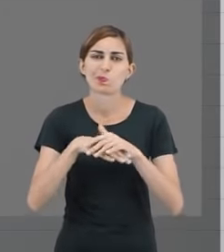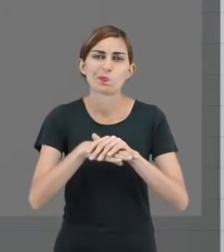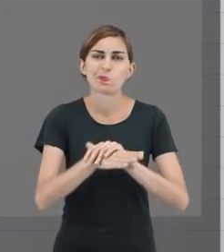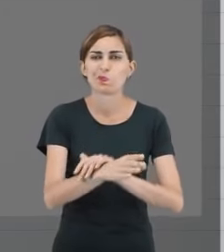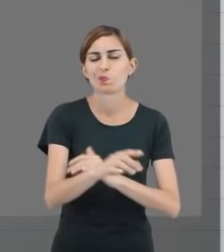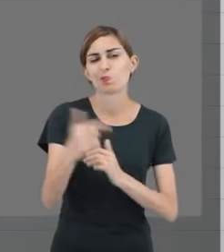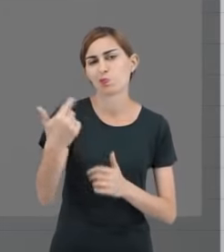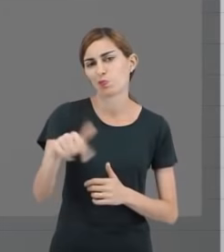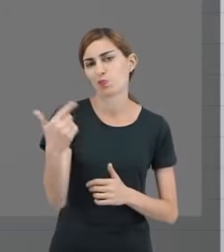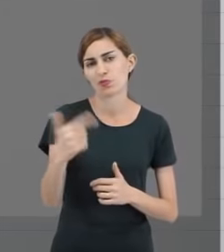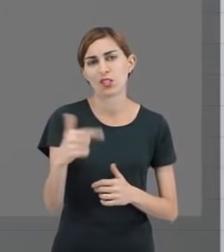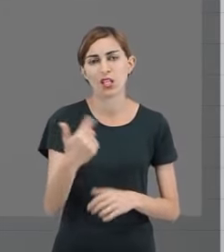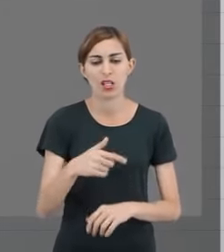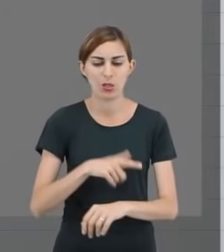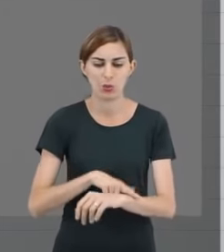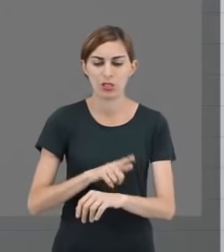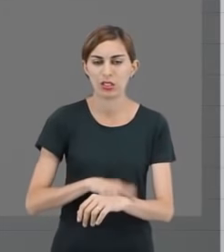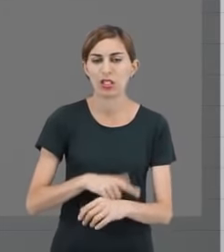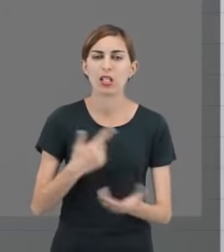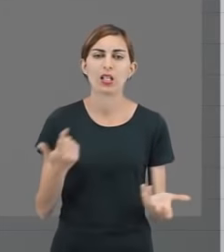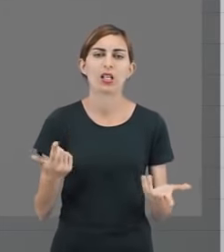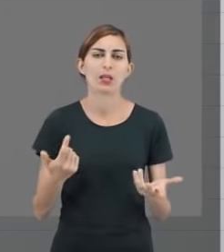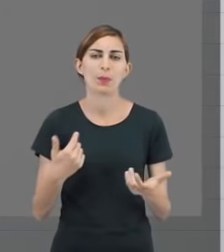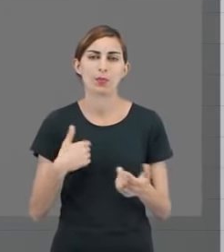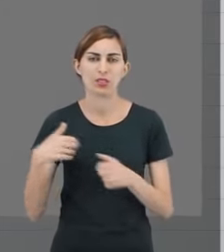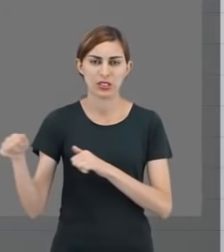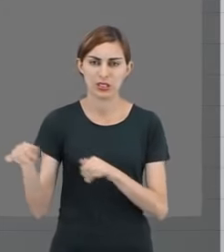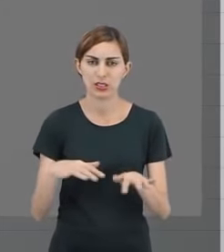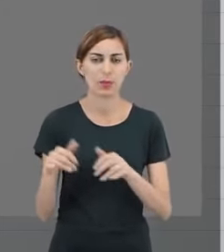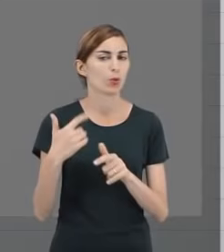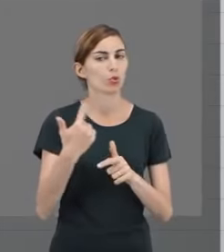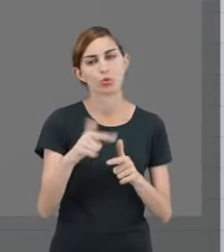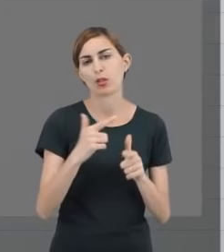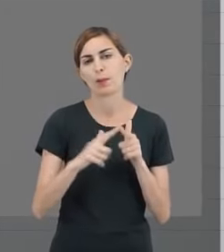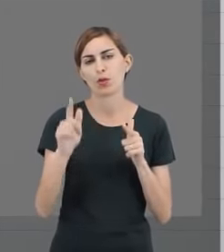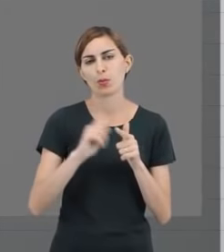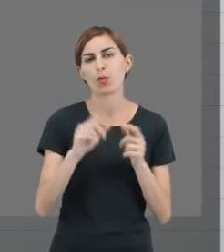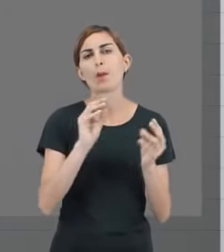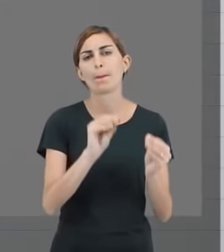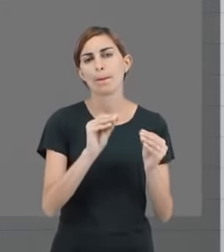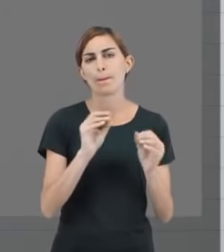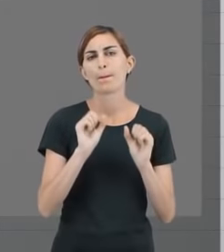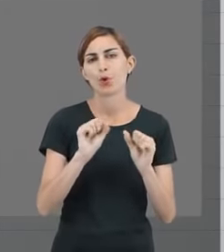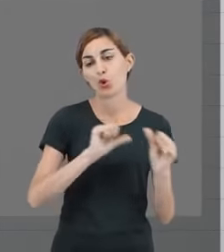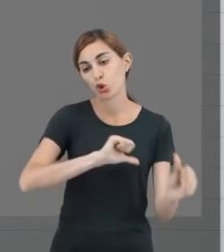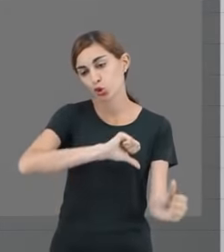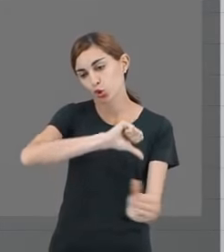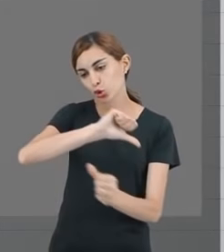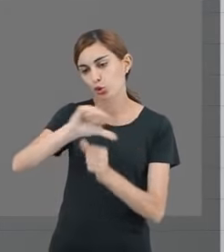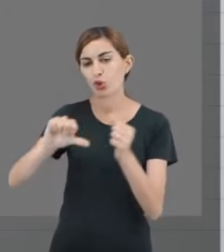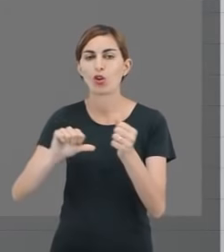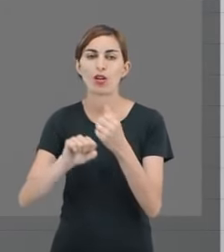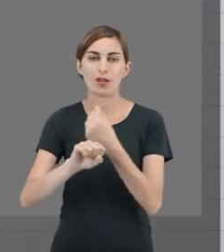a minha rotina às frequências semanais? Não tem problema, você pode migrar para o modelo totalmente à